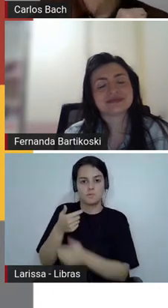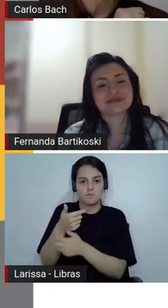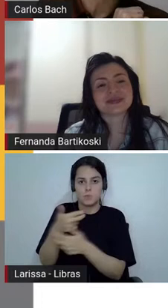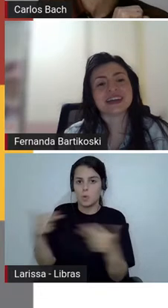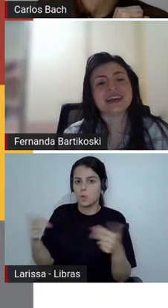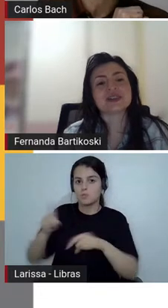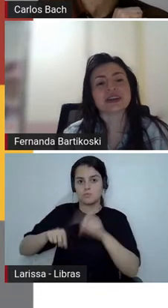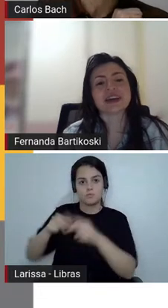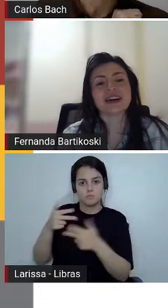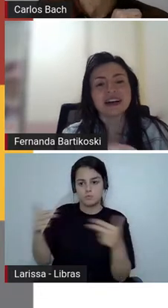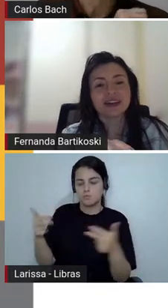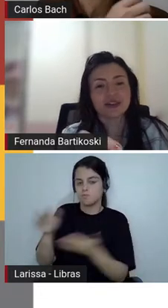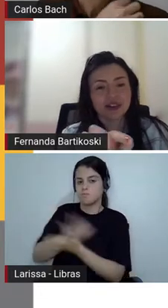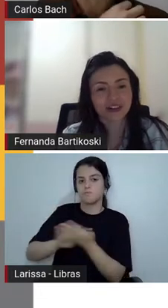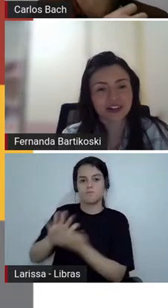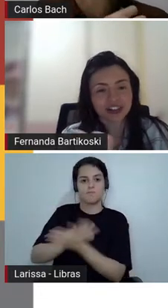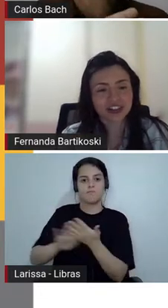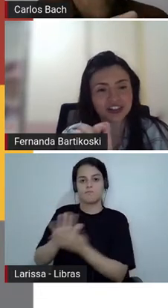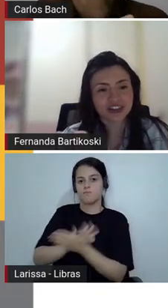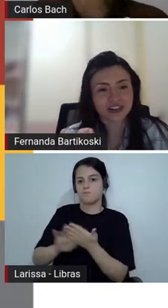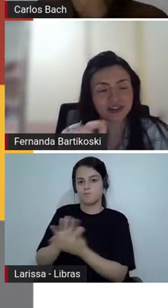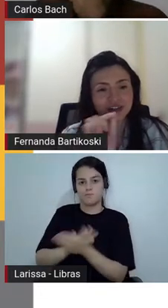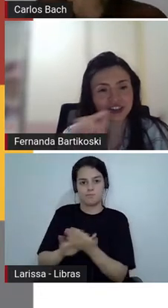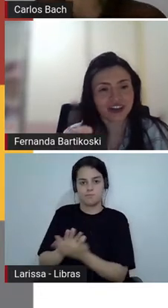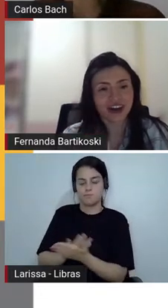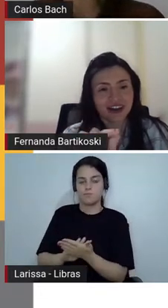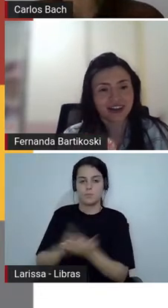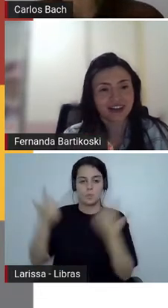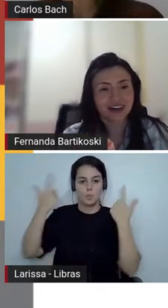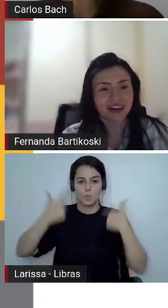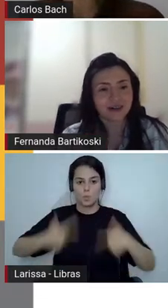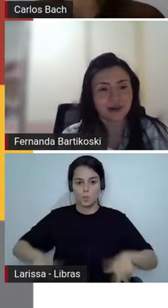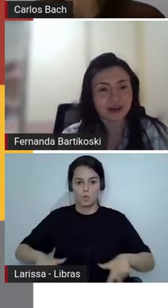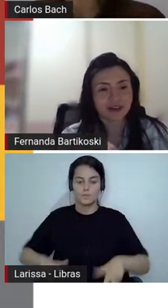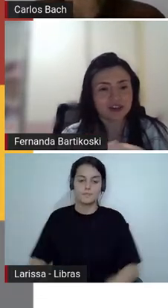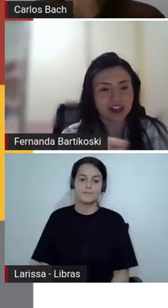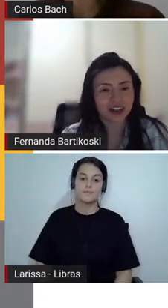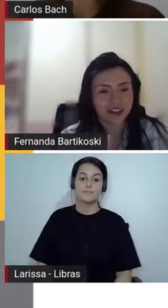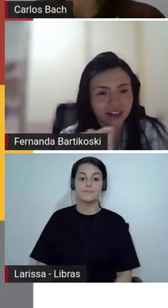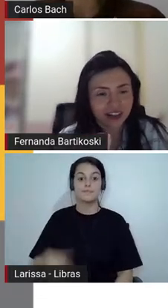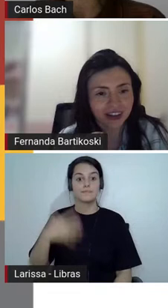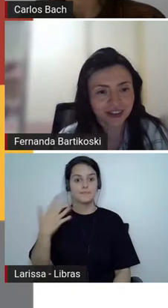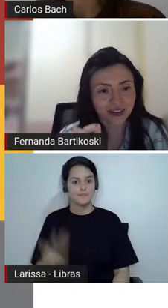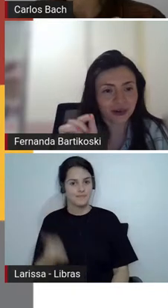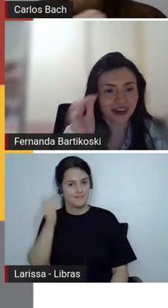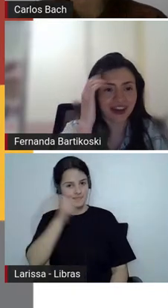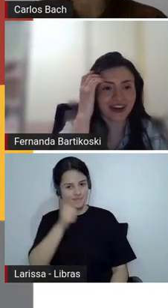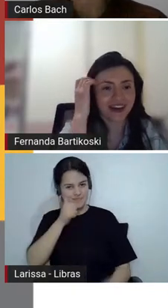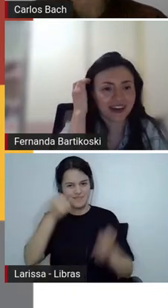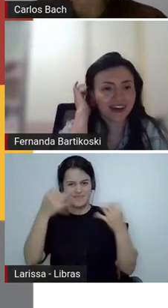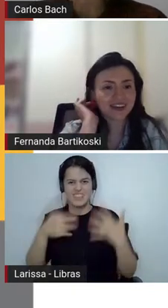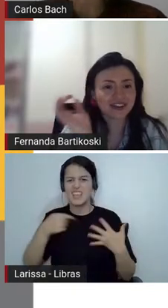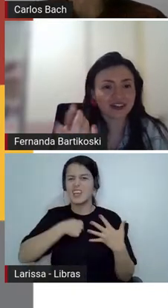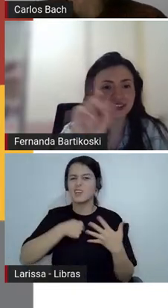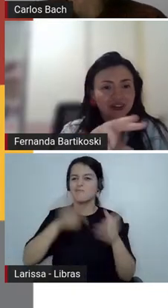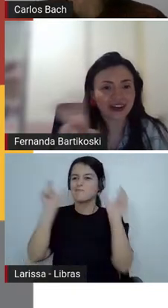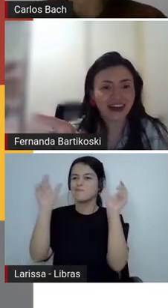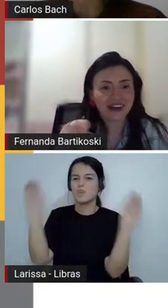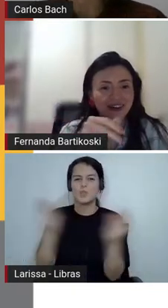vai lá Fernanda isso até ali eu acho que a gente eu digitei errado na hora que é o homem que não tinha nada eu que troquei ali